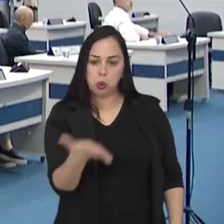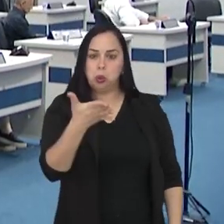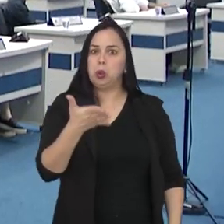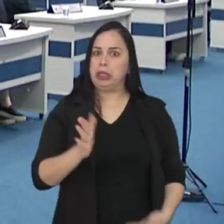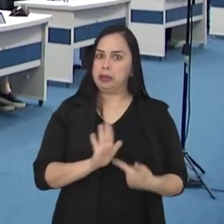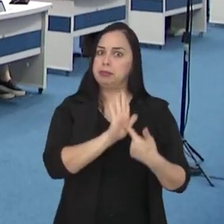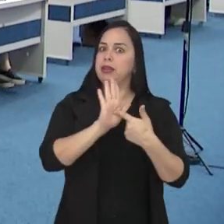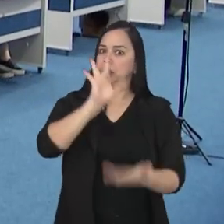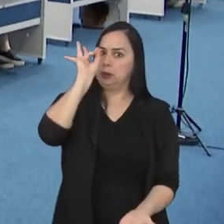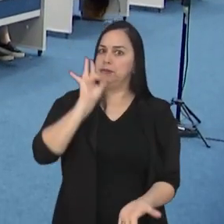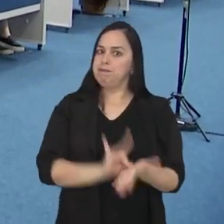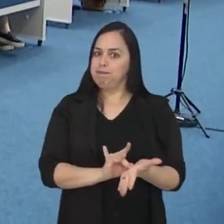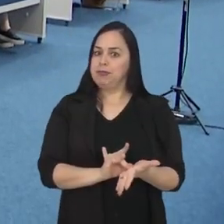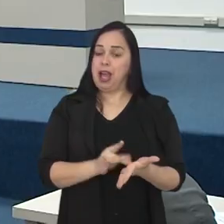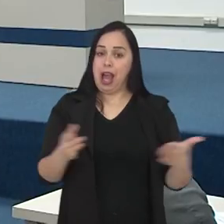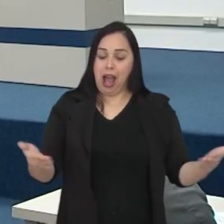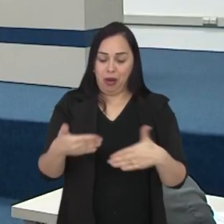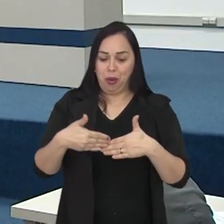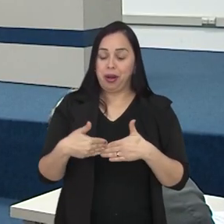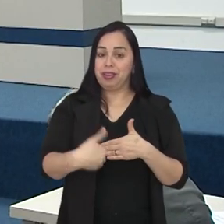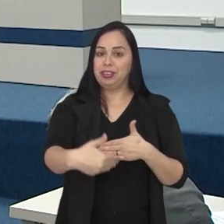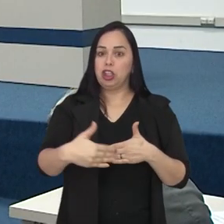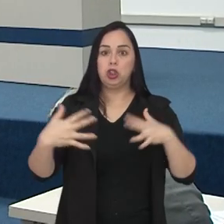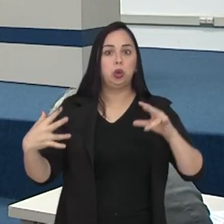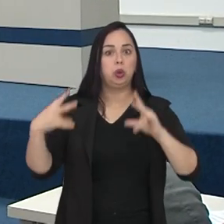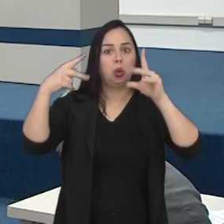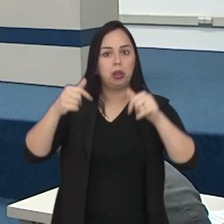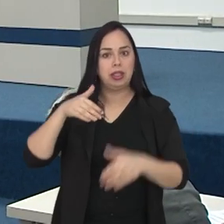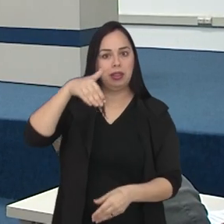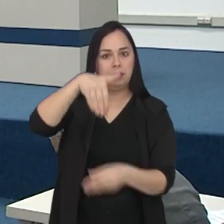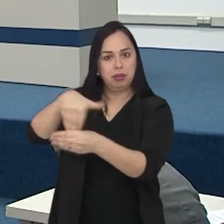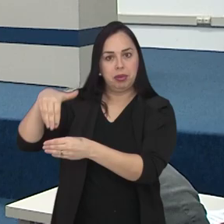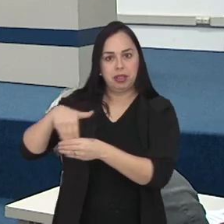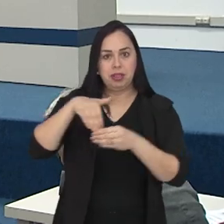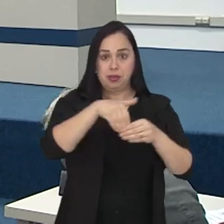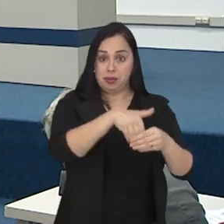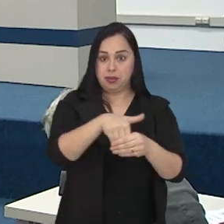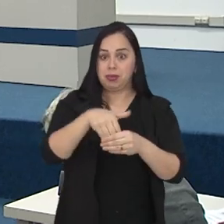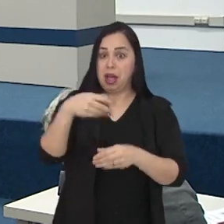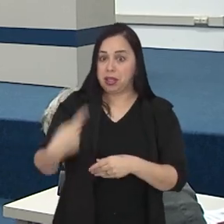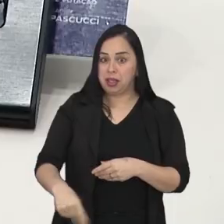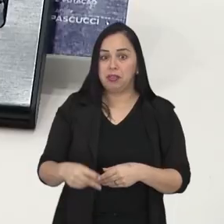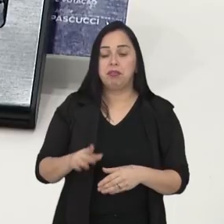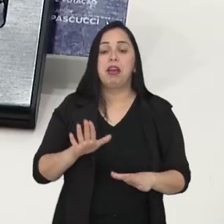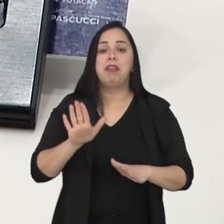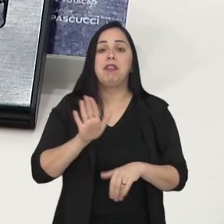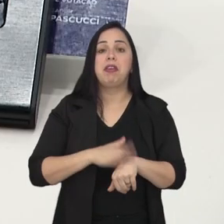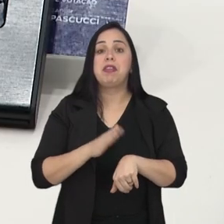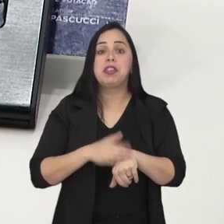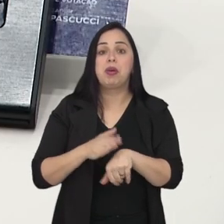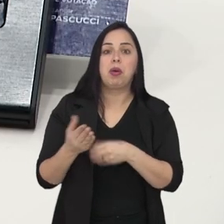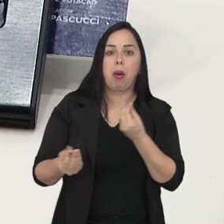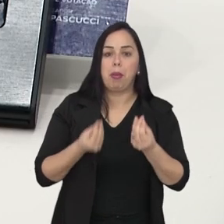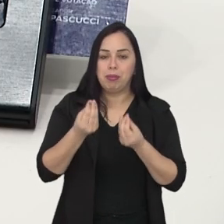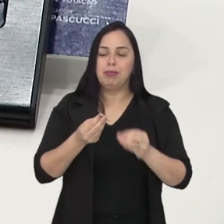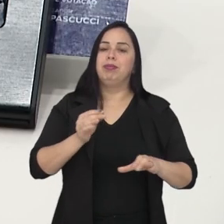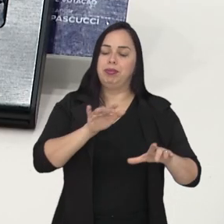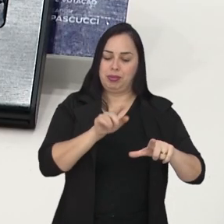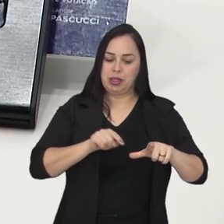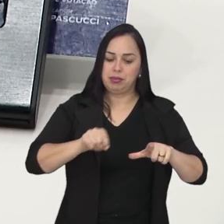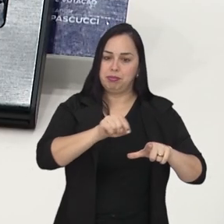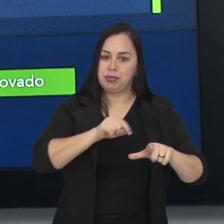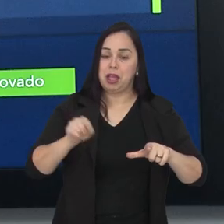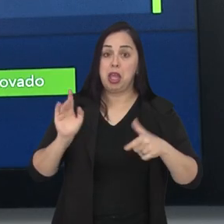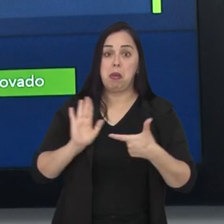Modernidade e transparência. A partir de agora, todas as votações na Câmara serão realizadas de forma